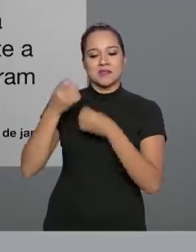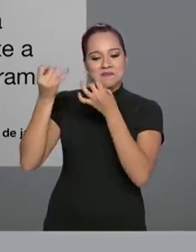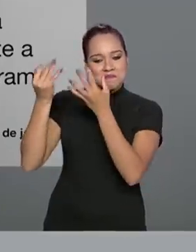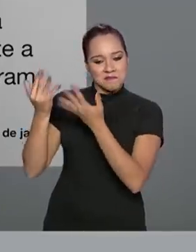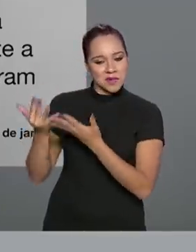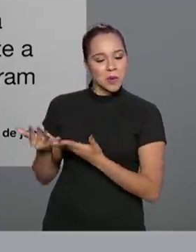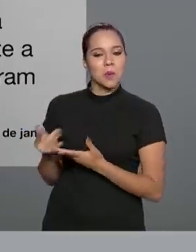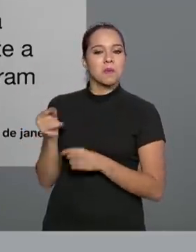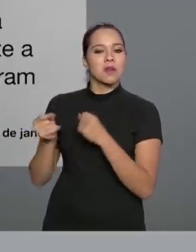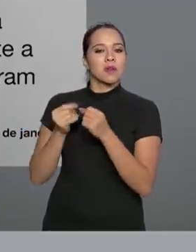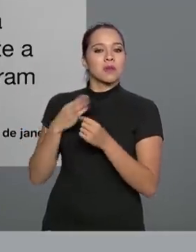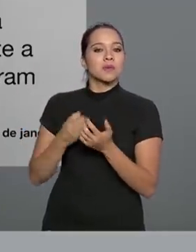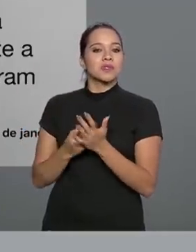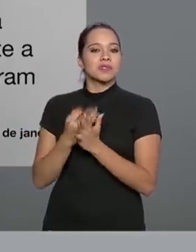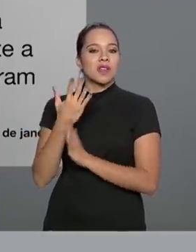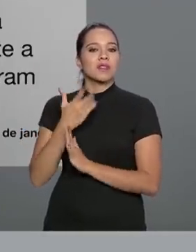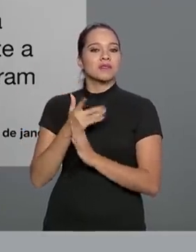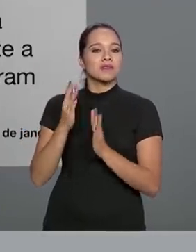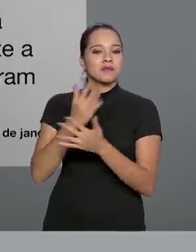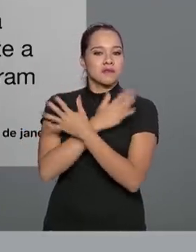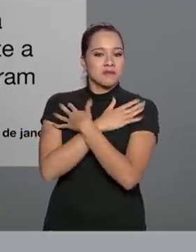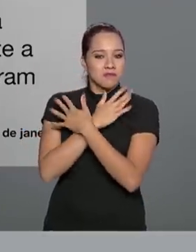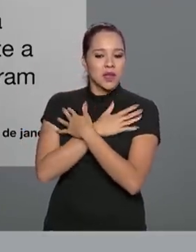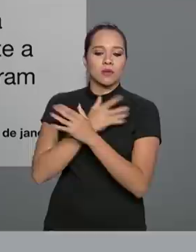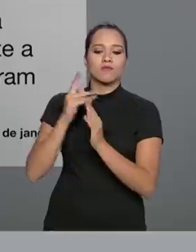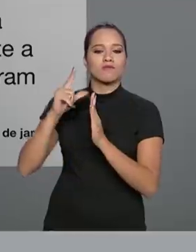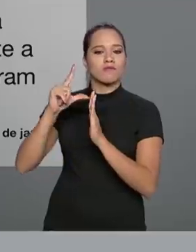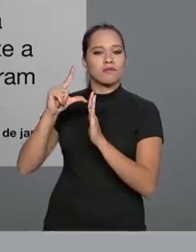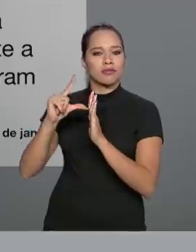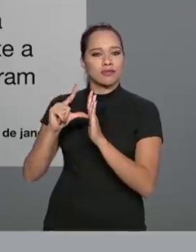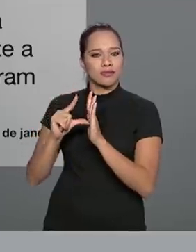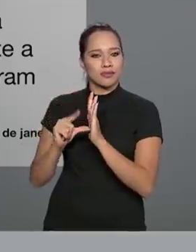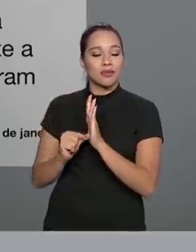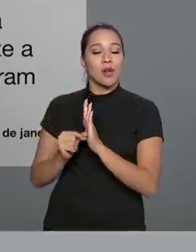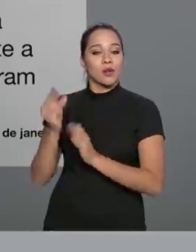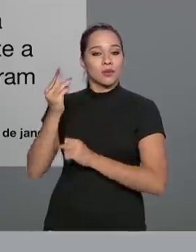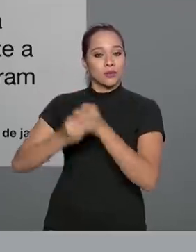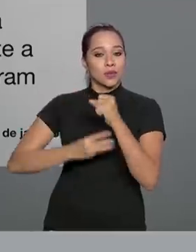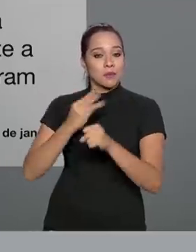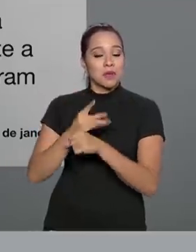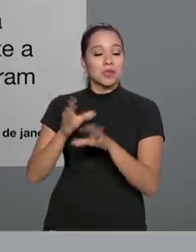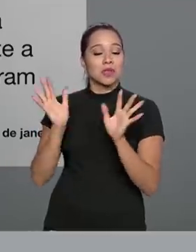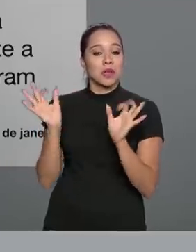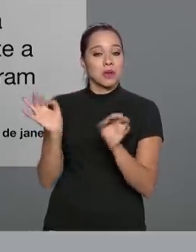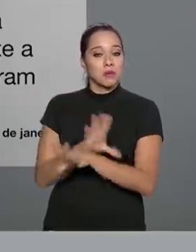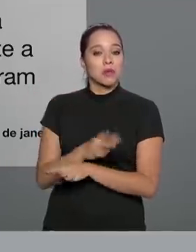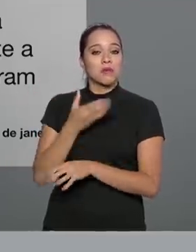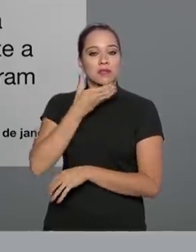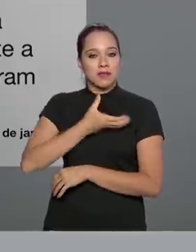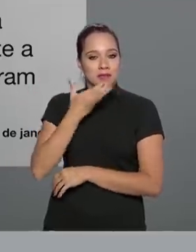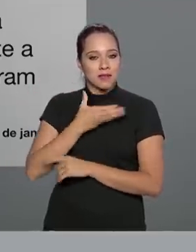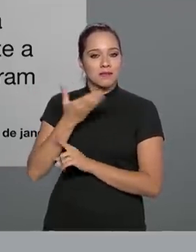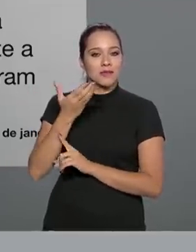taxa de desemprego alcançou o menor patamar no último trimestre encerrado em dezembro de 2019, desde